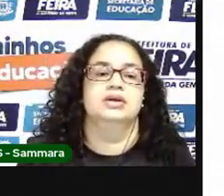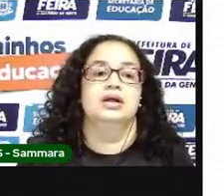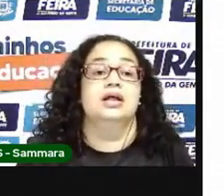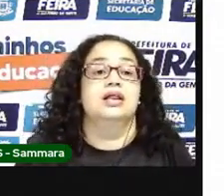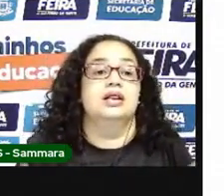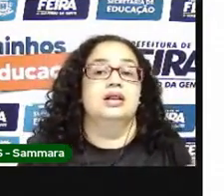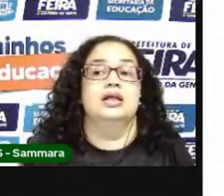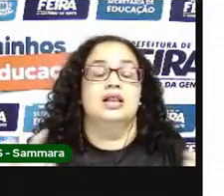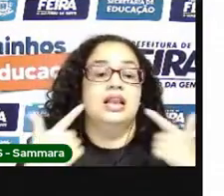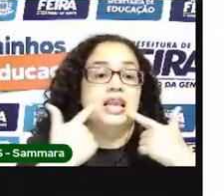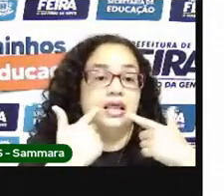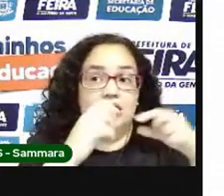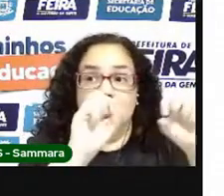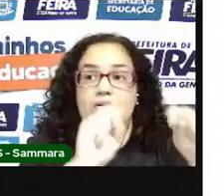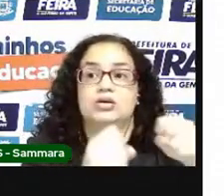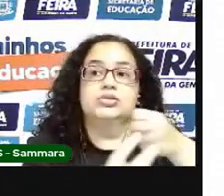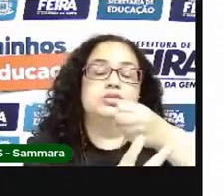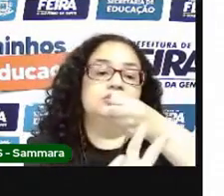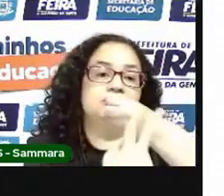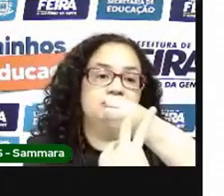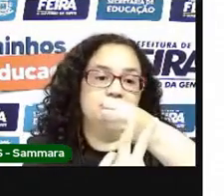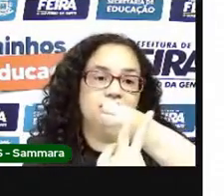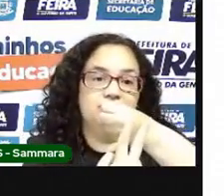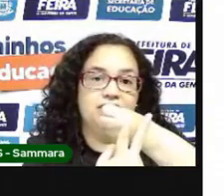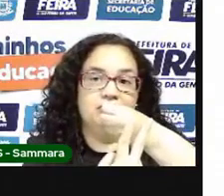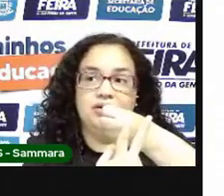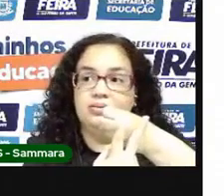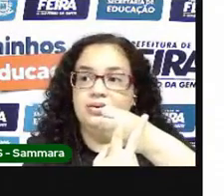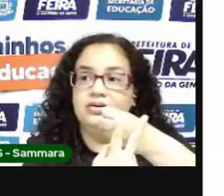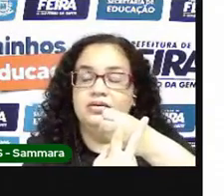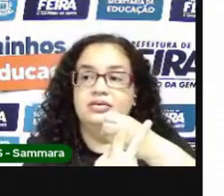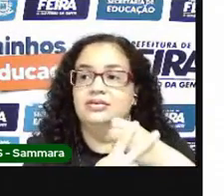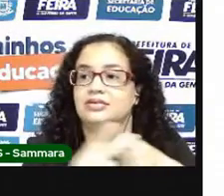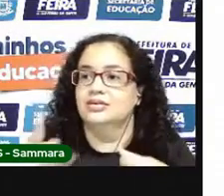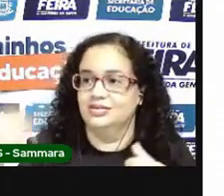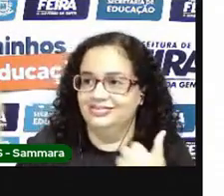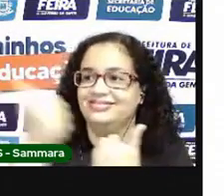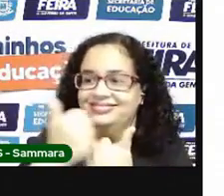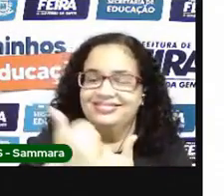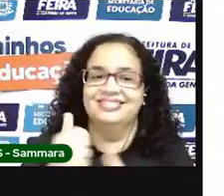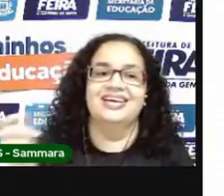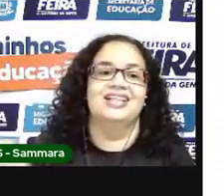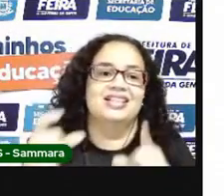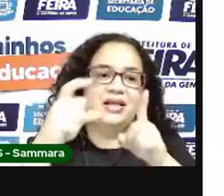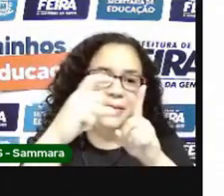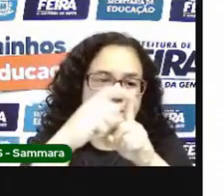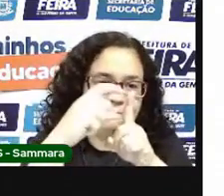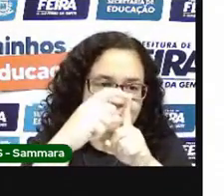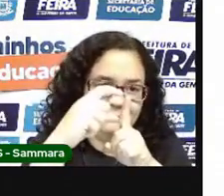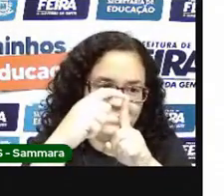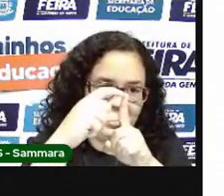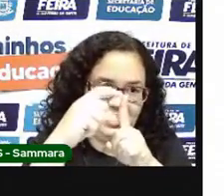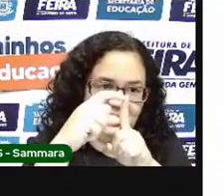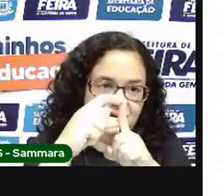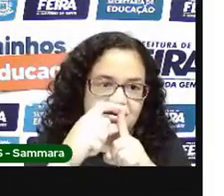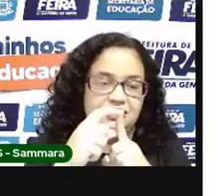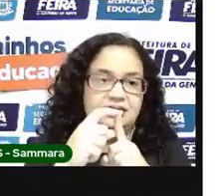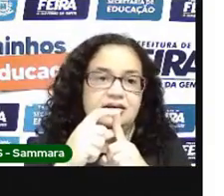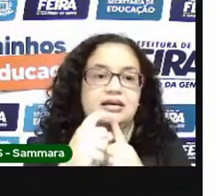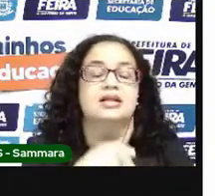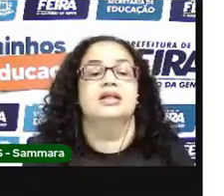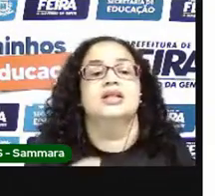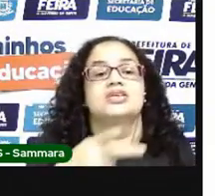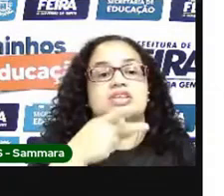Assim, linguagem verbal é aquela que se estrutura por meio da palavra, que é a nossa